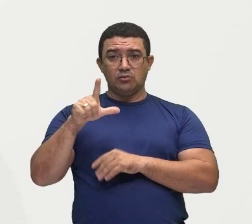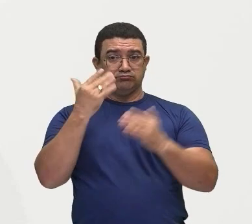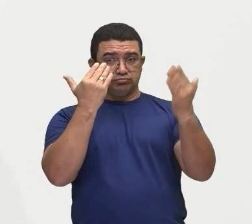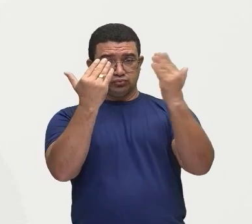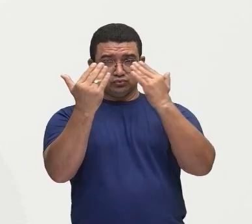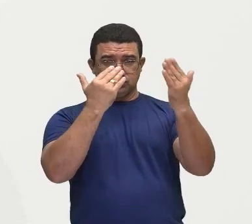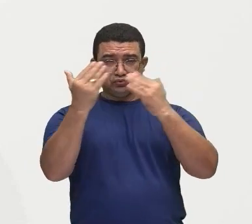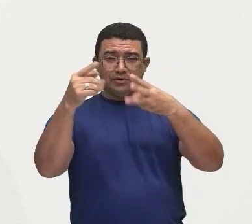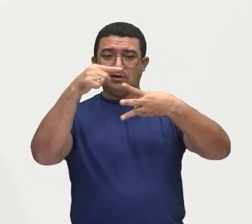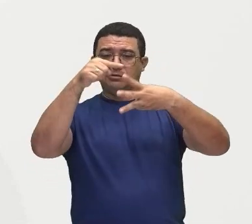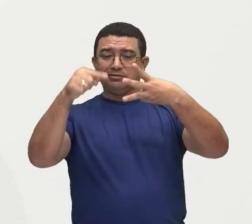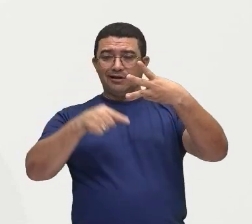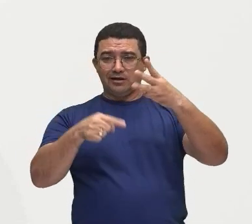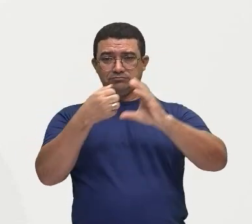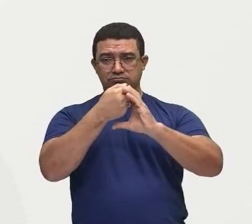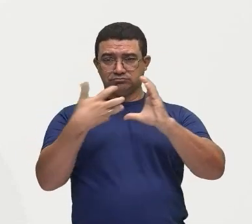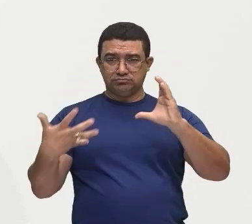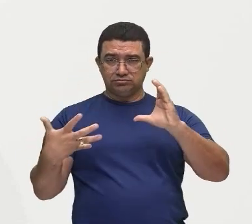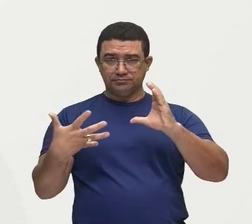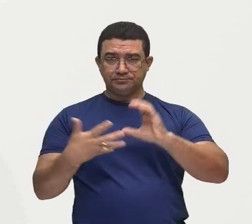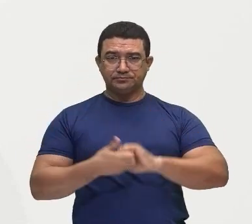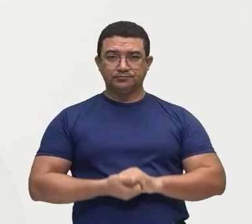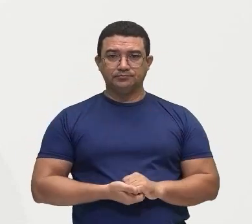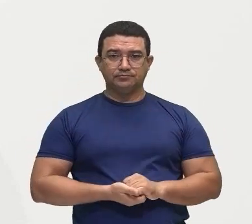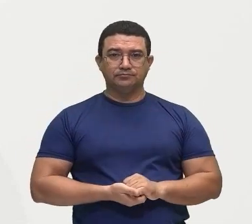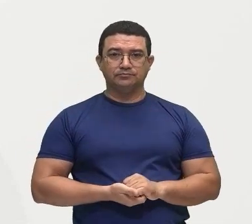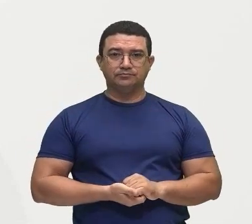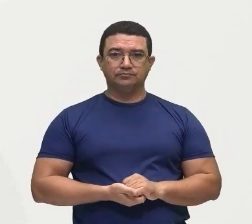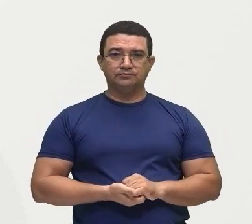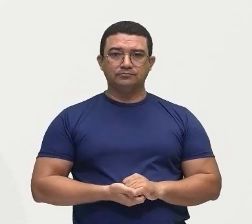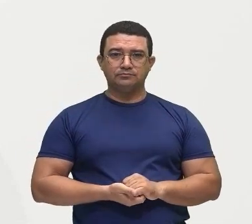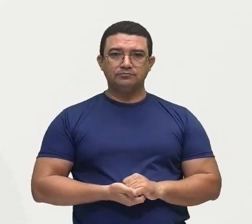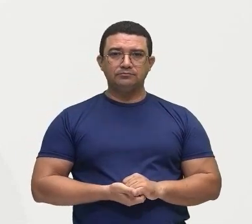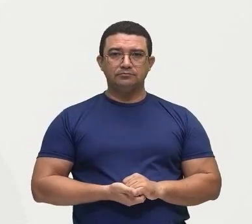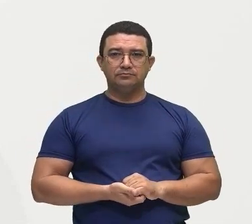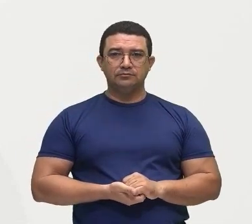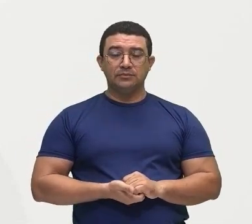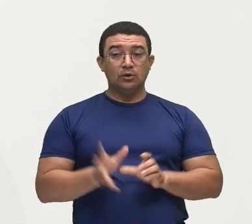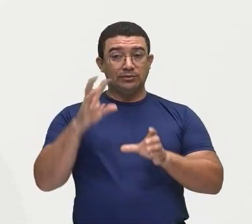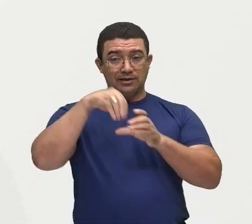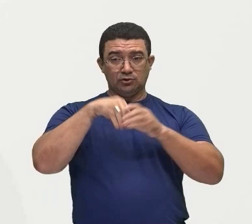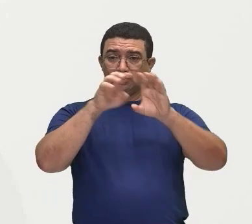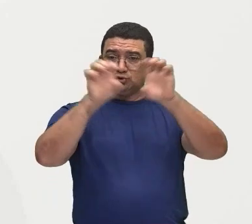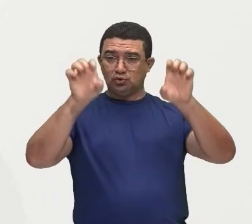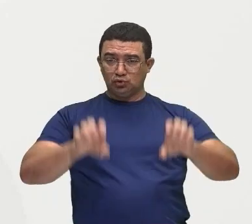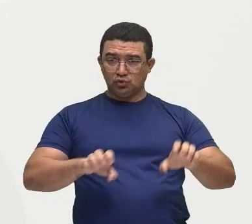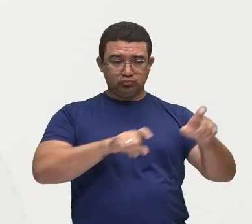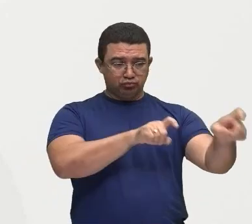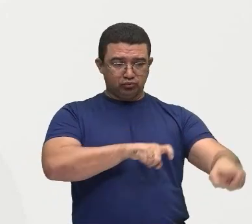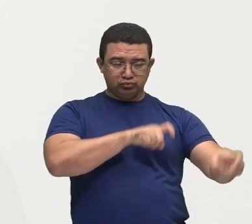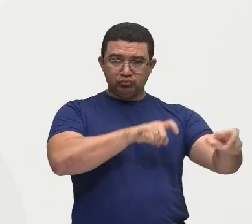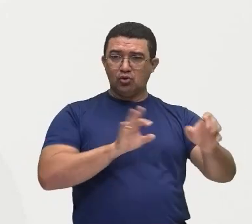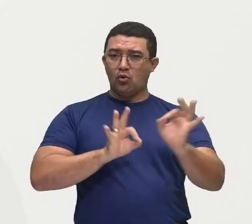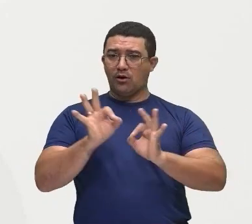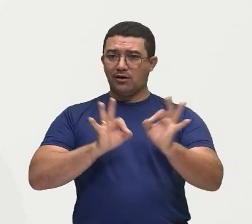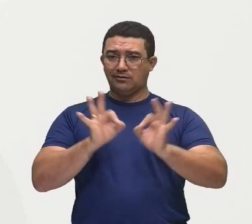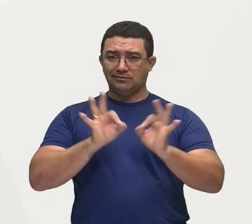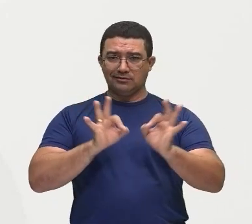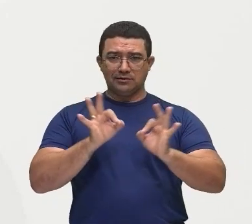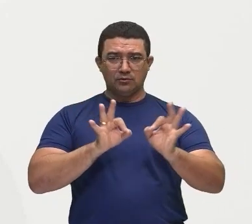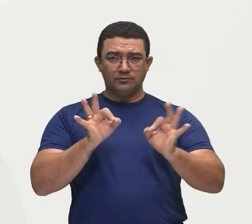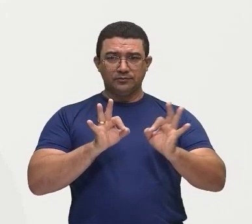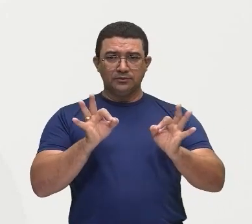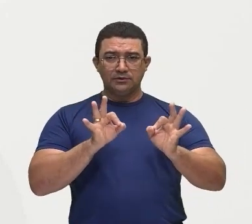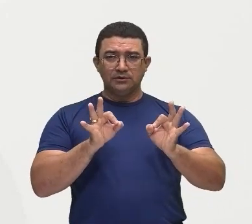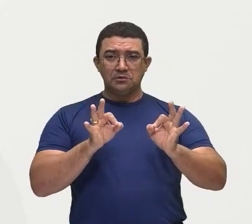gravem aí, para essa organização fundiária, dentro dessa estrutura fundiária da organização dessas